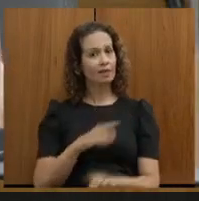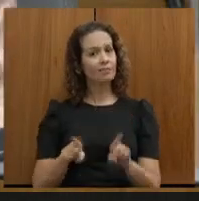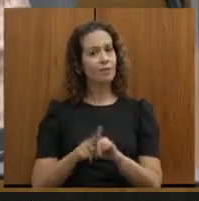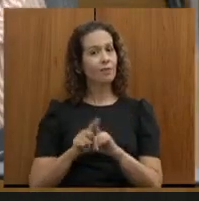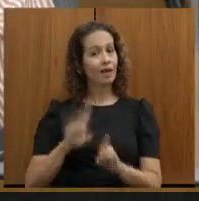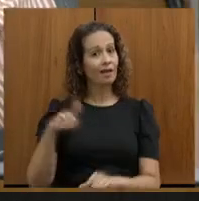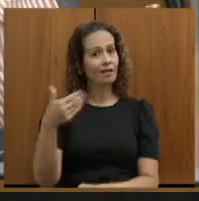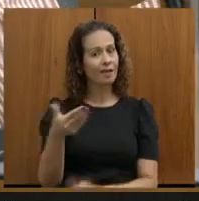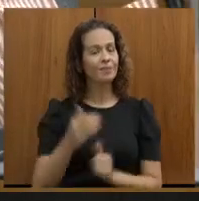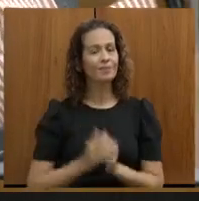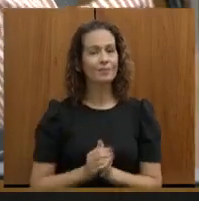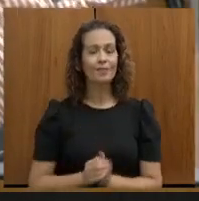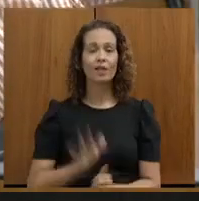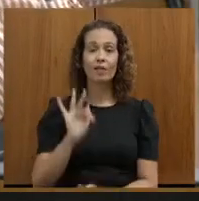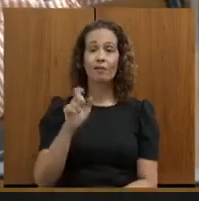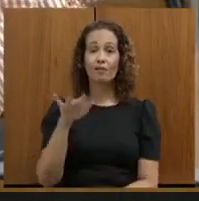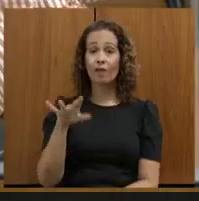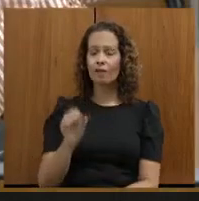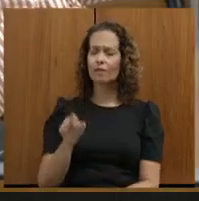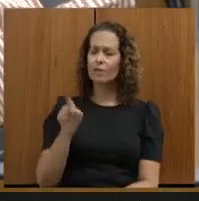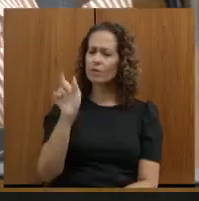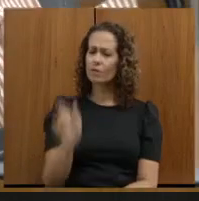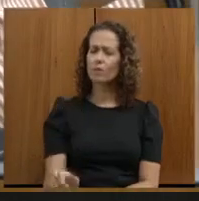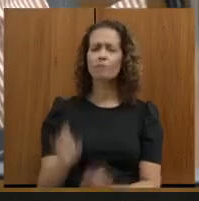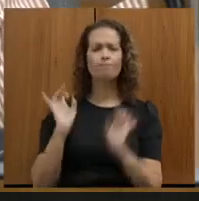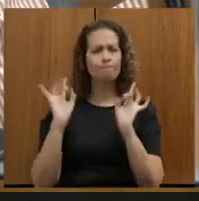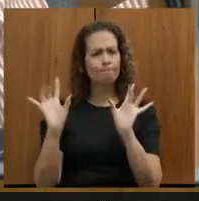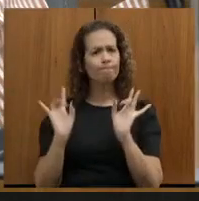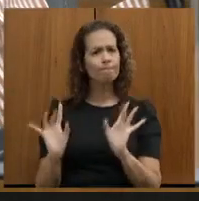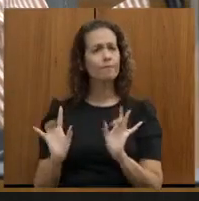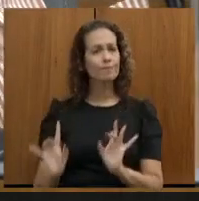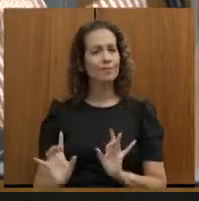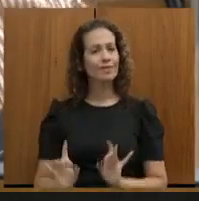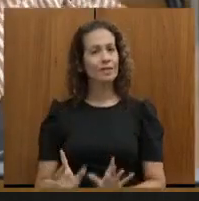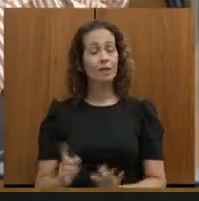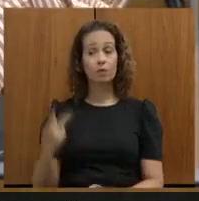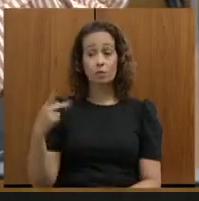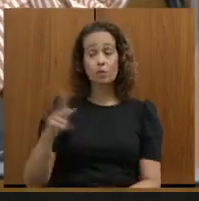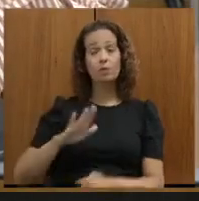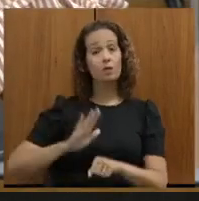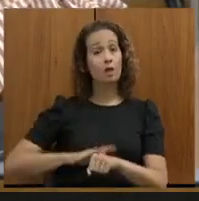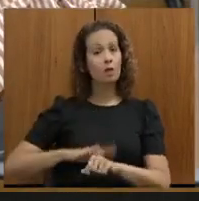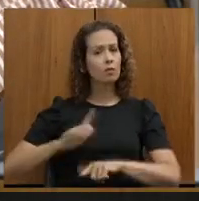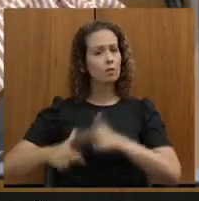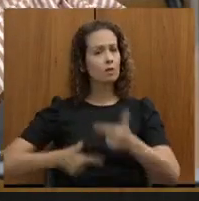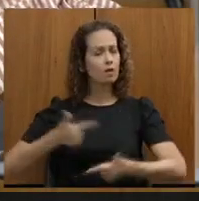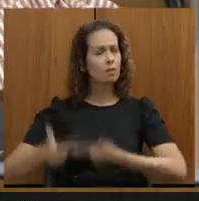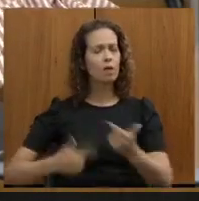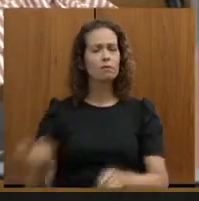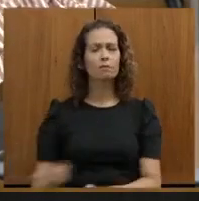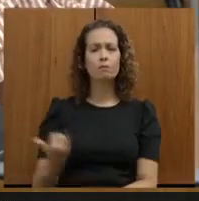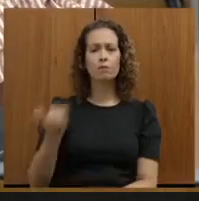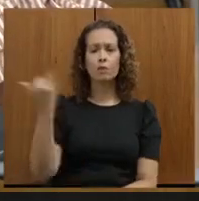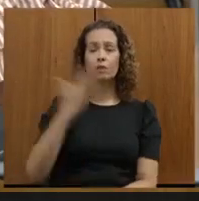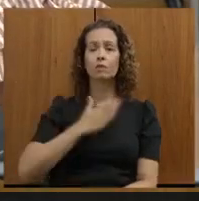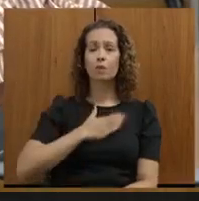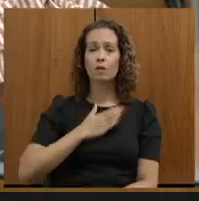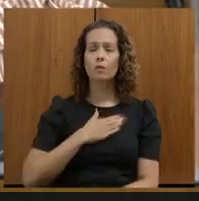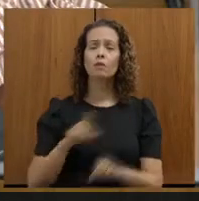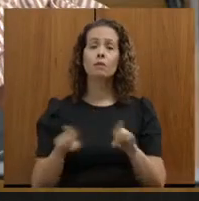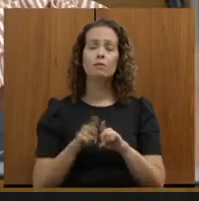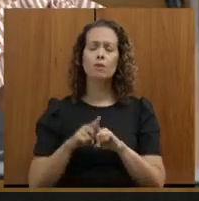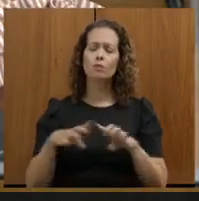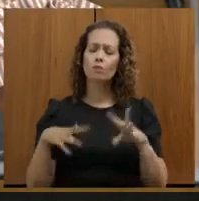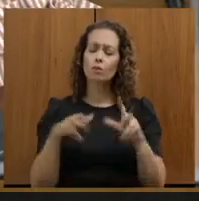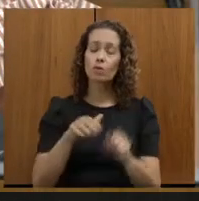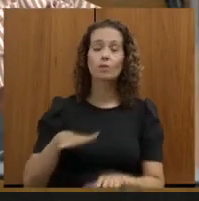Então, Fernando, você é uma pessoa muito especial. O seu trabalho tem sido muito importante para mim e para toda a minha